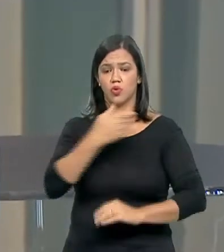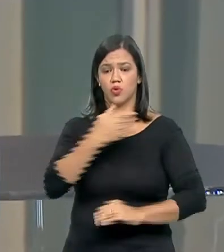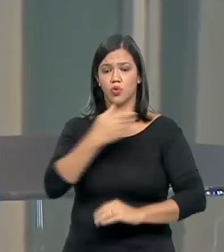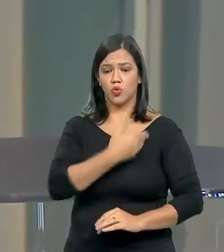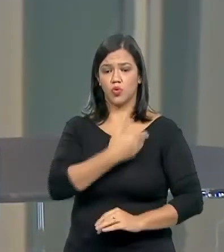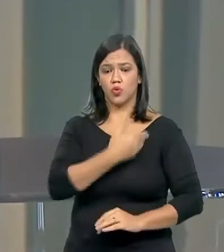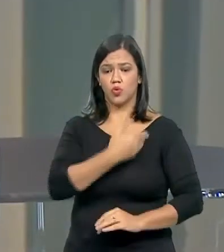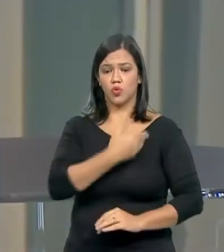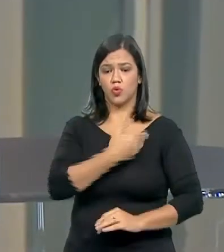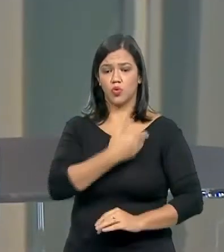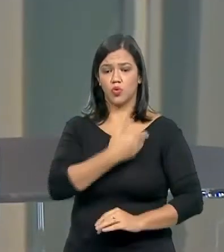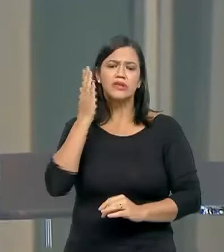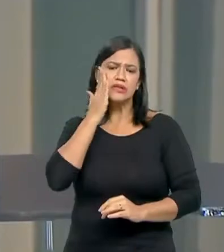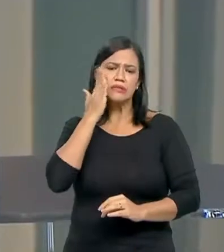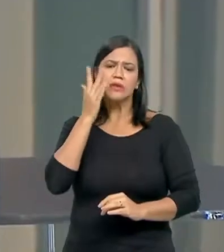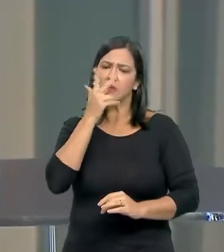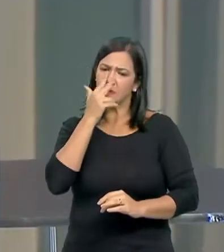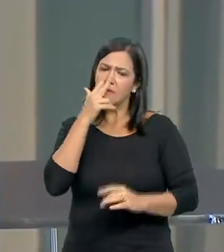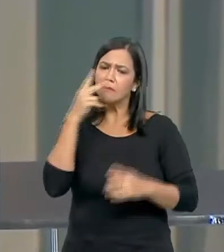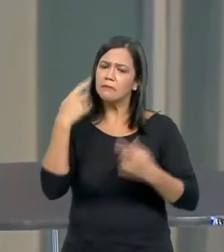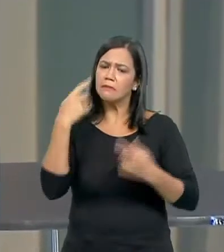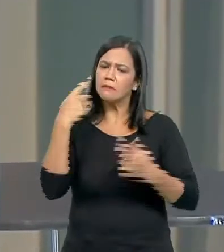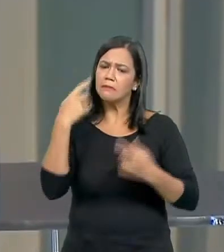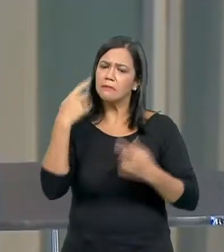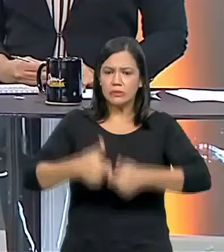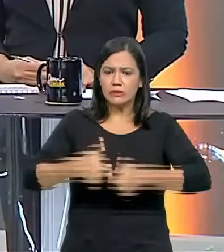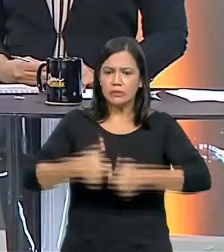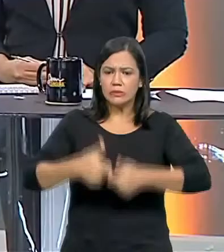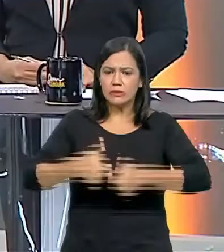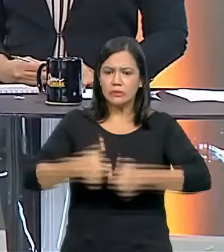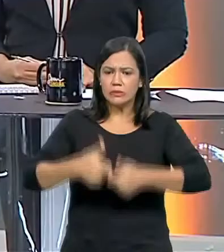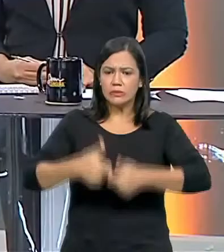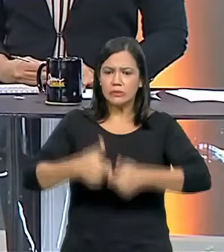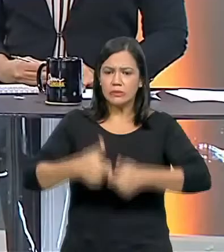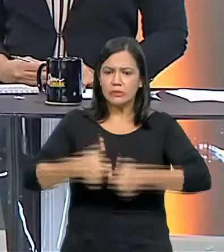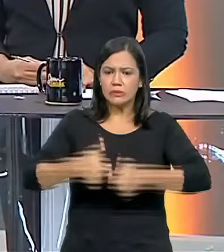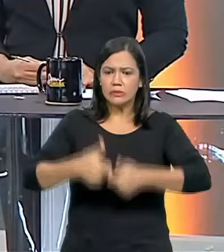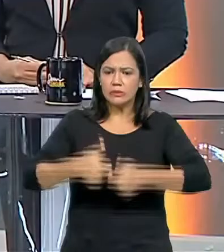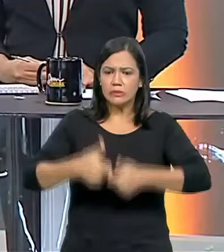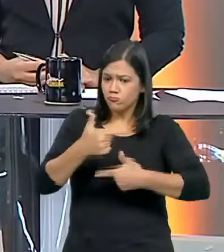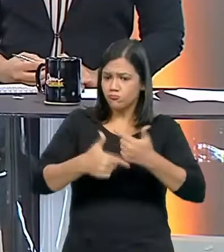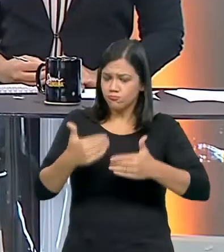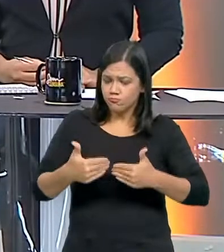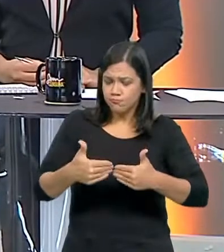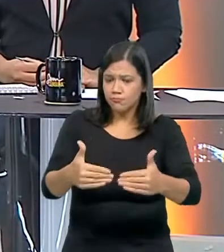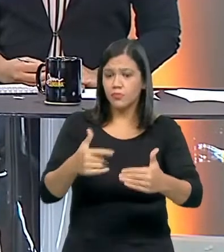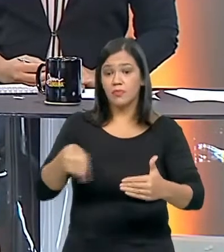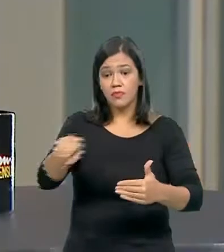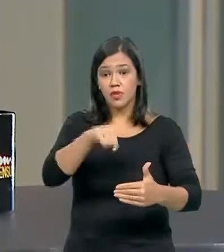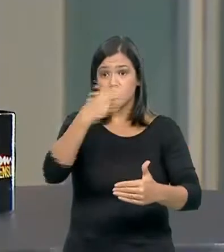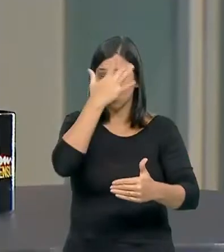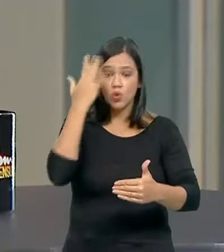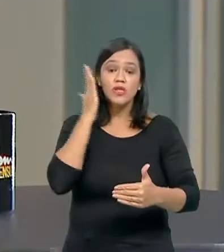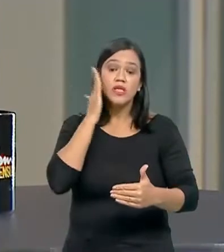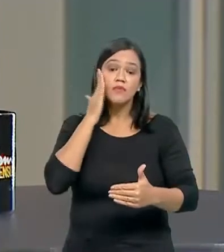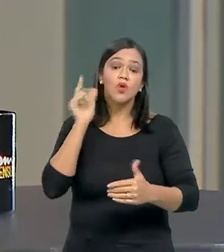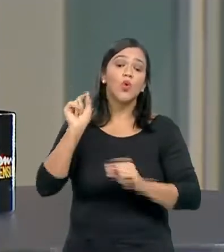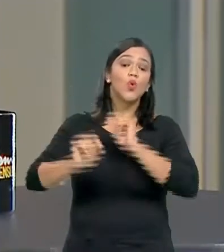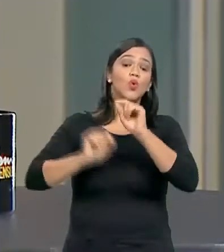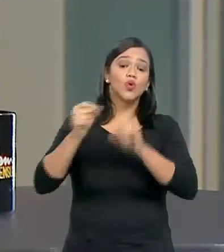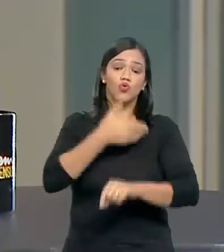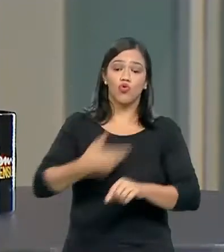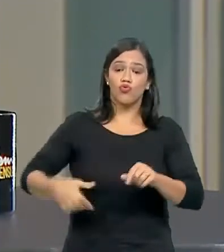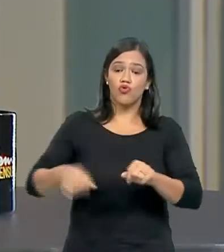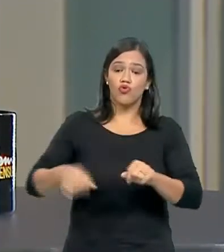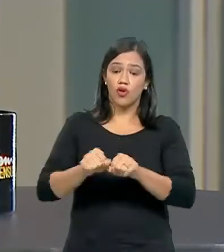sabemos que deixa a desejar. E é importante que ela funcione para que tomem conhecimento do que o governo faz. Ano